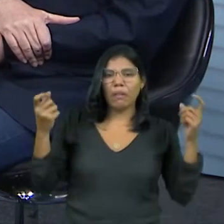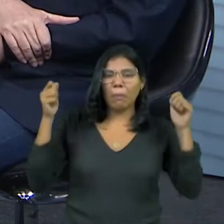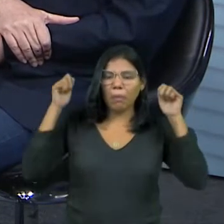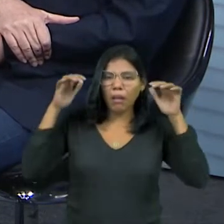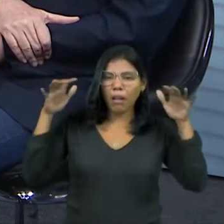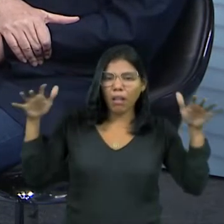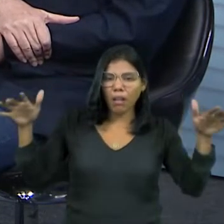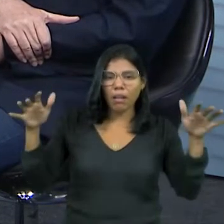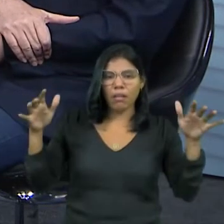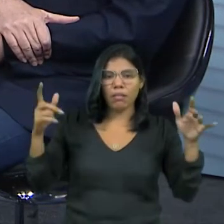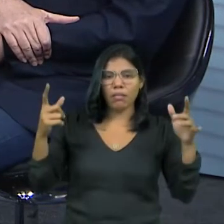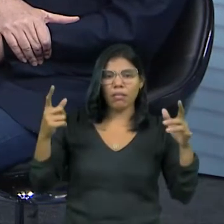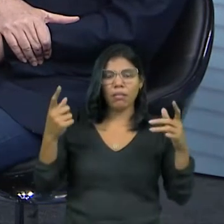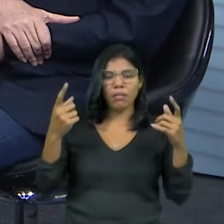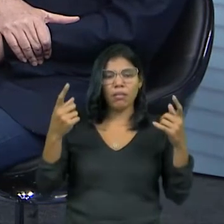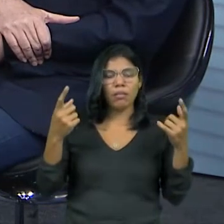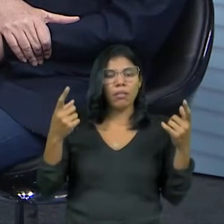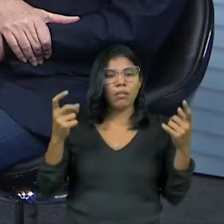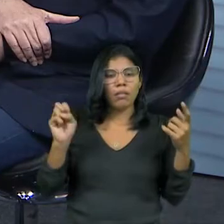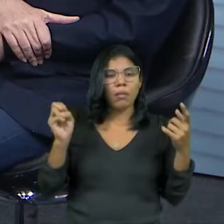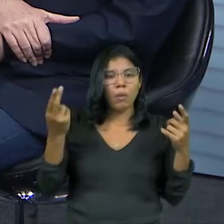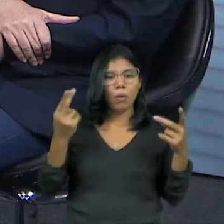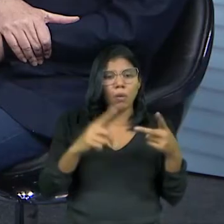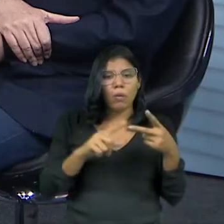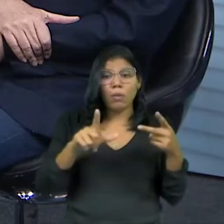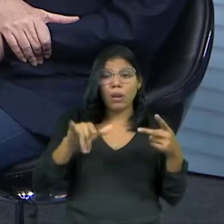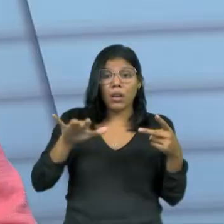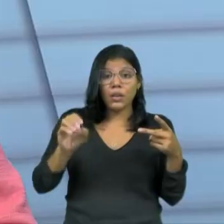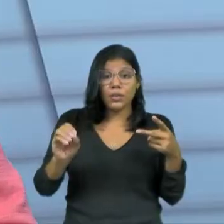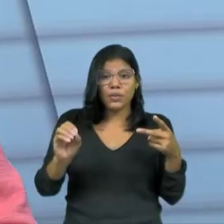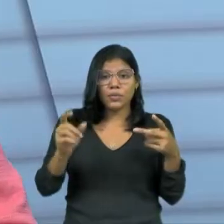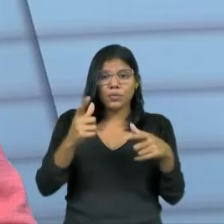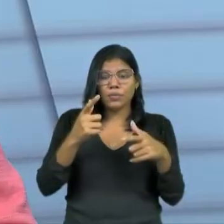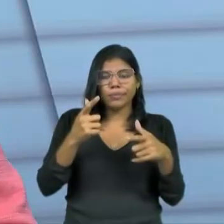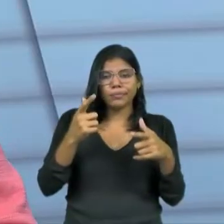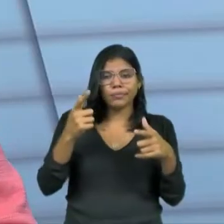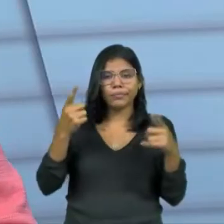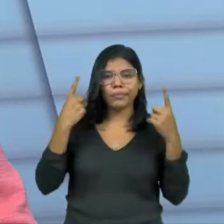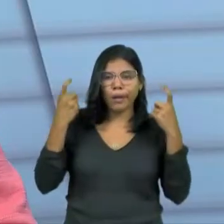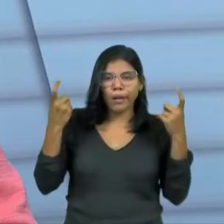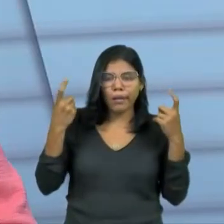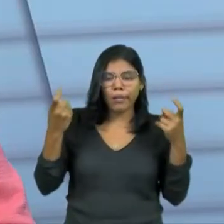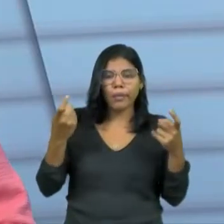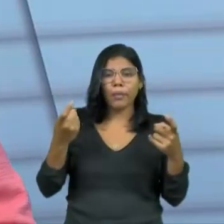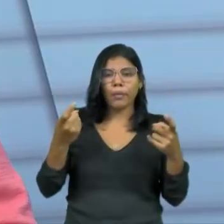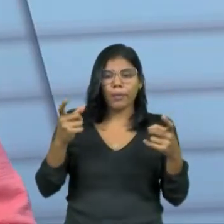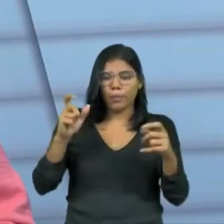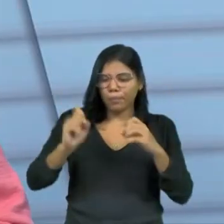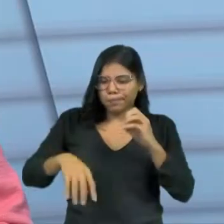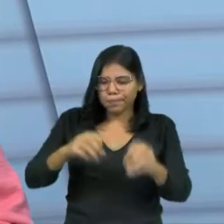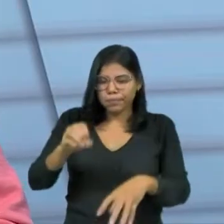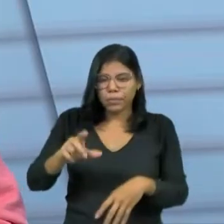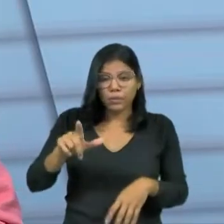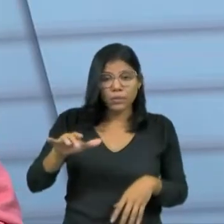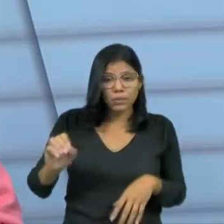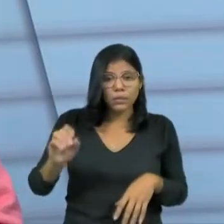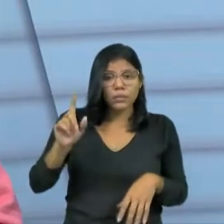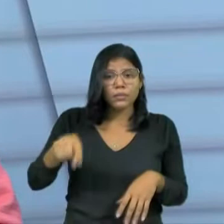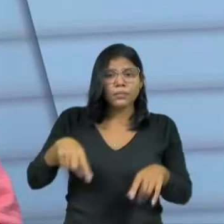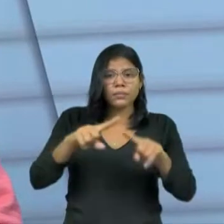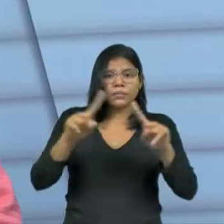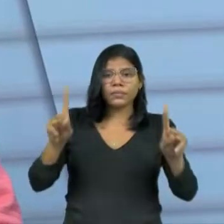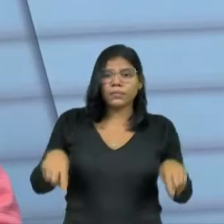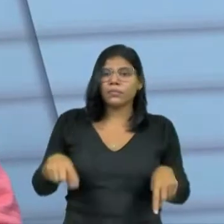física mesmo do lixo, do resíduo sólido. Então, seria um projeto que nós estamos